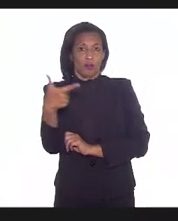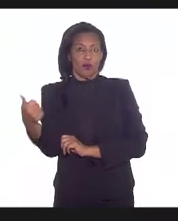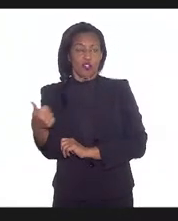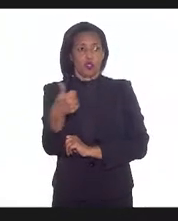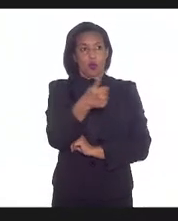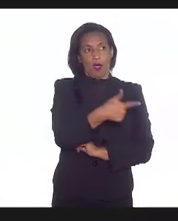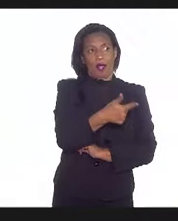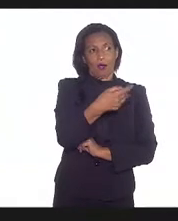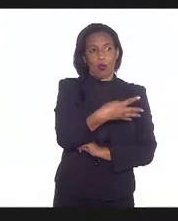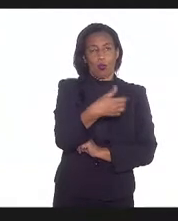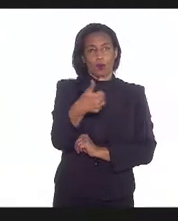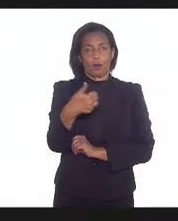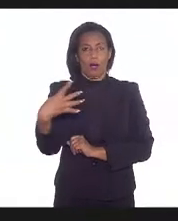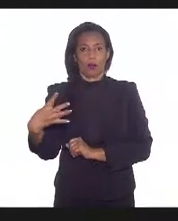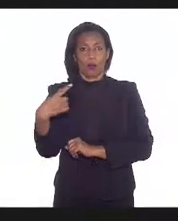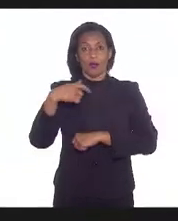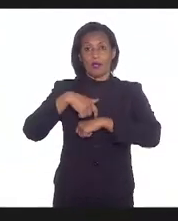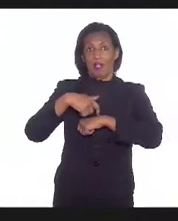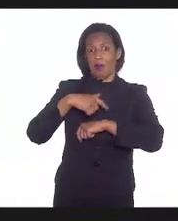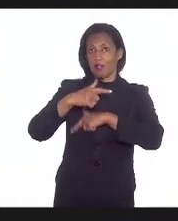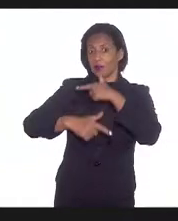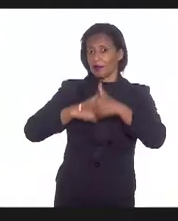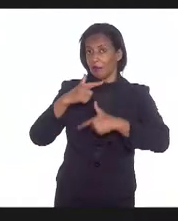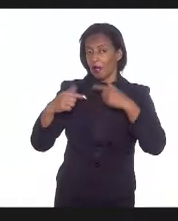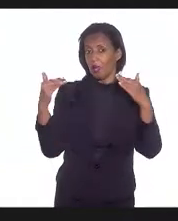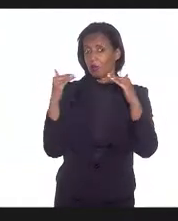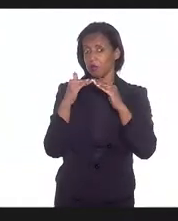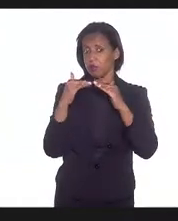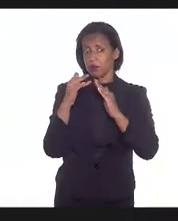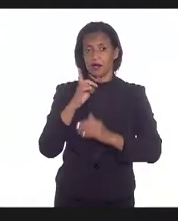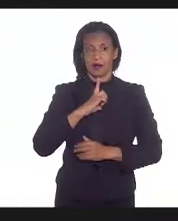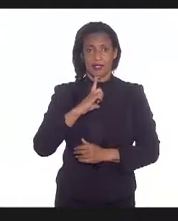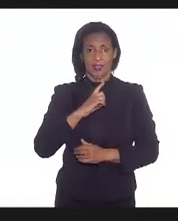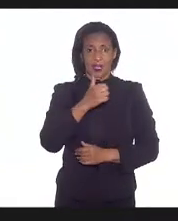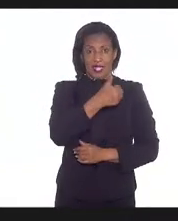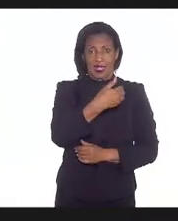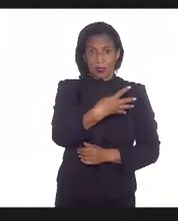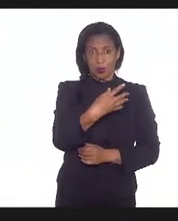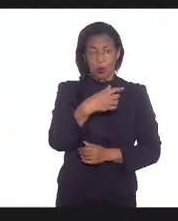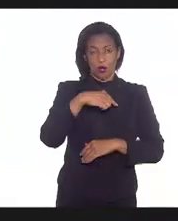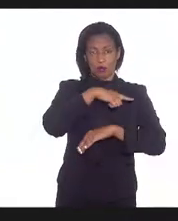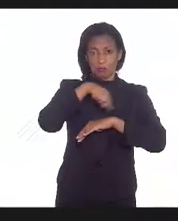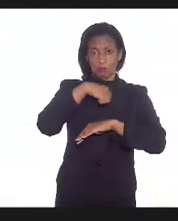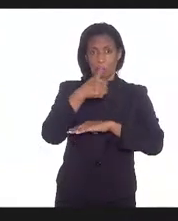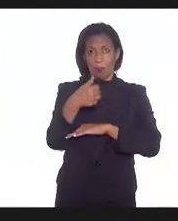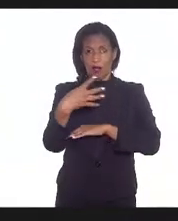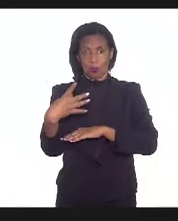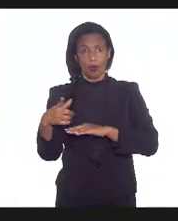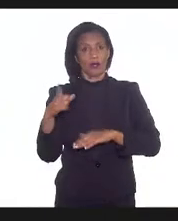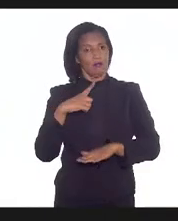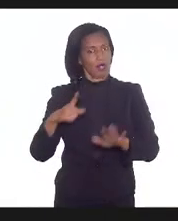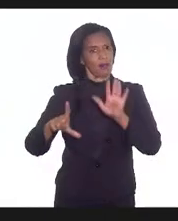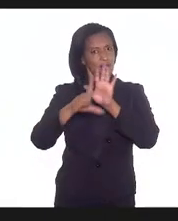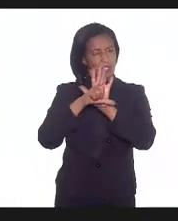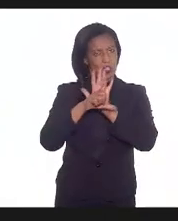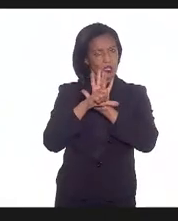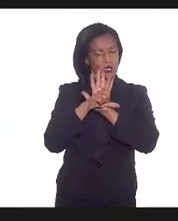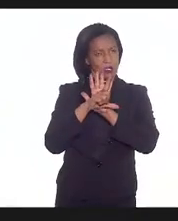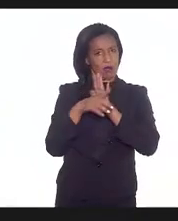por 14, esse é o acordo que existe. E o 14 por 14 é o que tem na legislação atual.